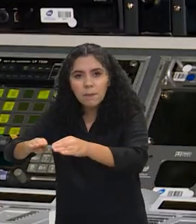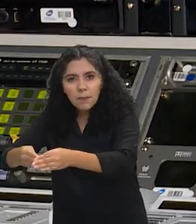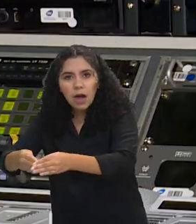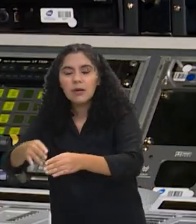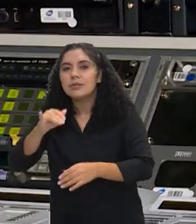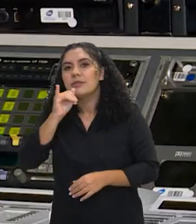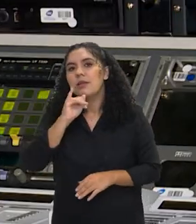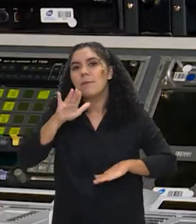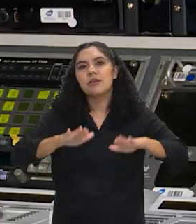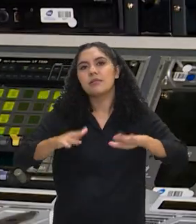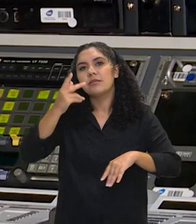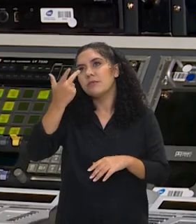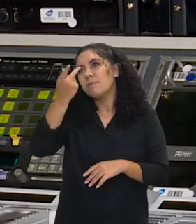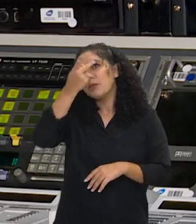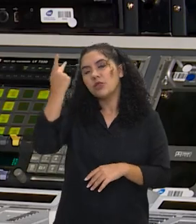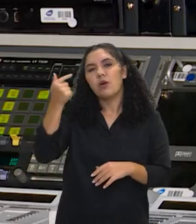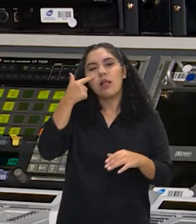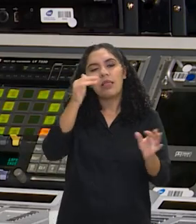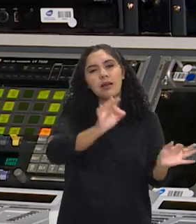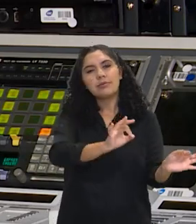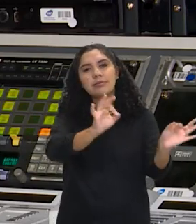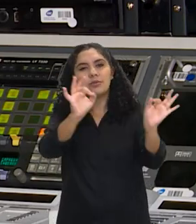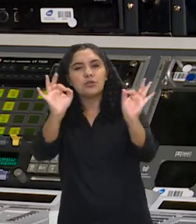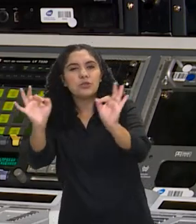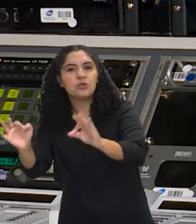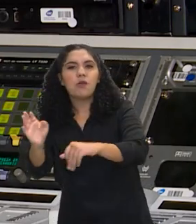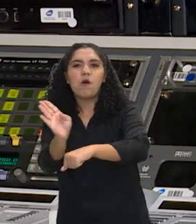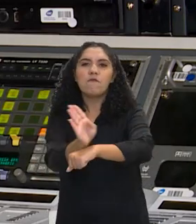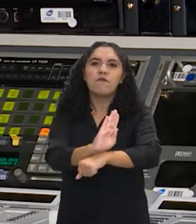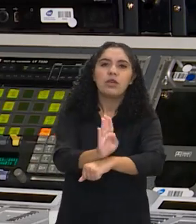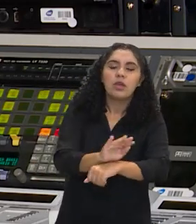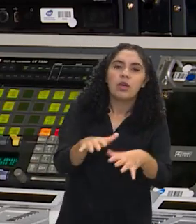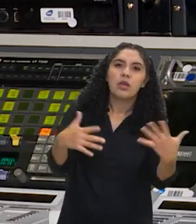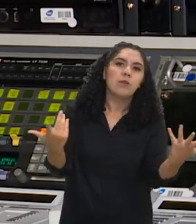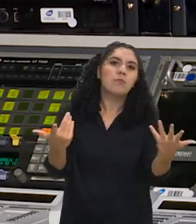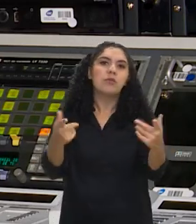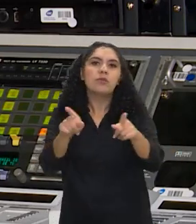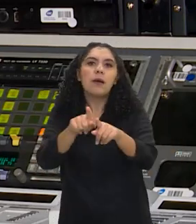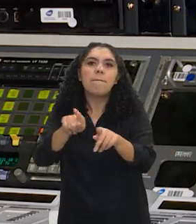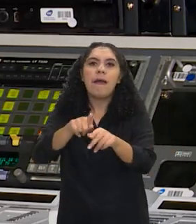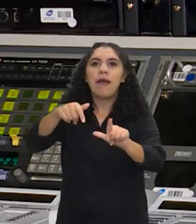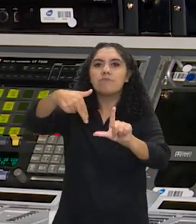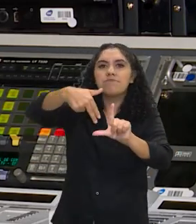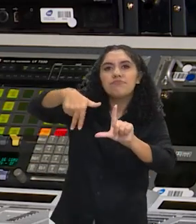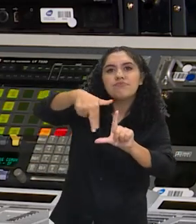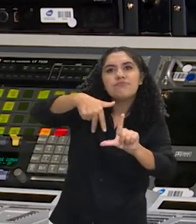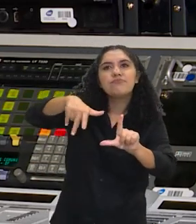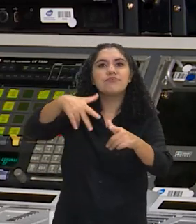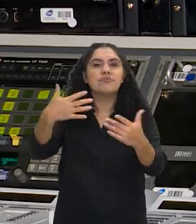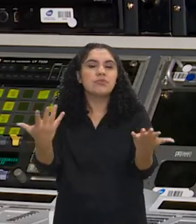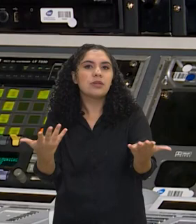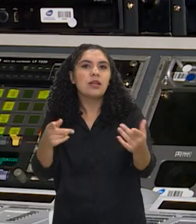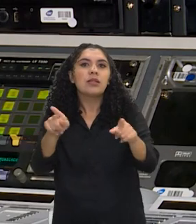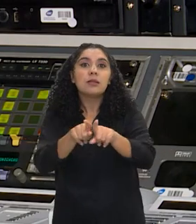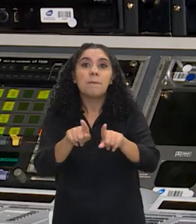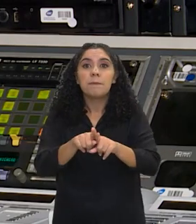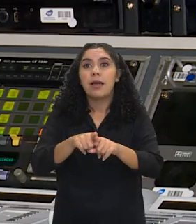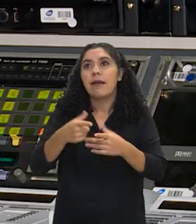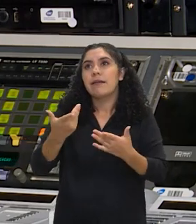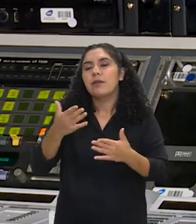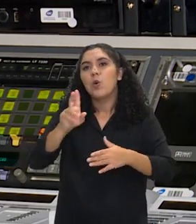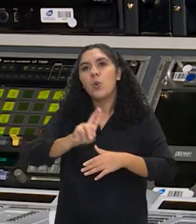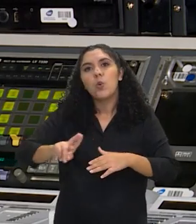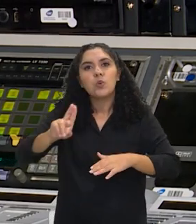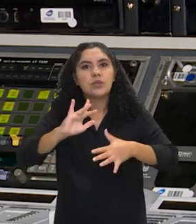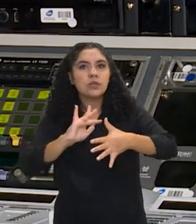acompanhando, vendo um filme tranquilo, vendo um desenho educativo. Às vezes, ela está usando freneticamente uma rede social.